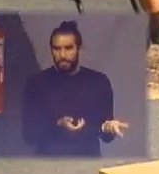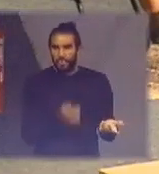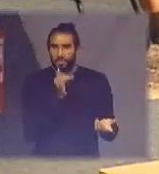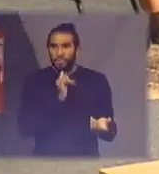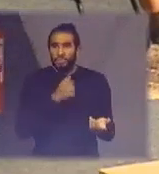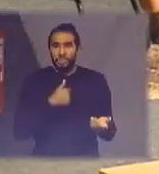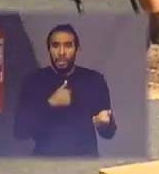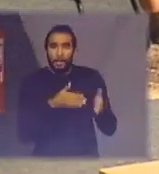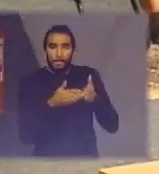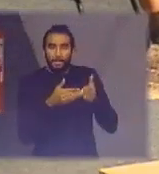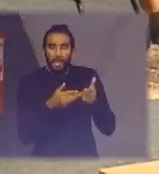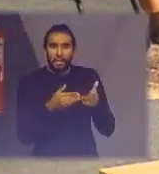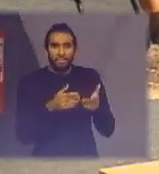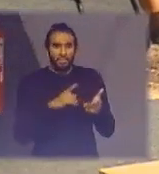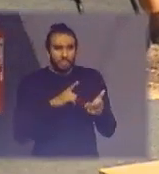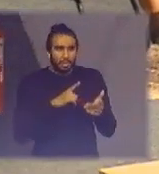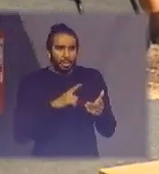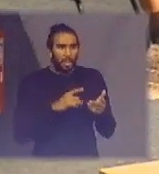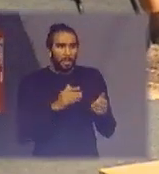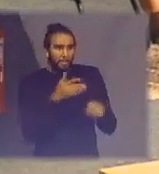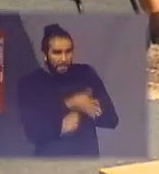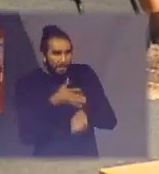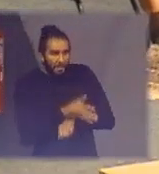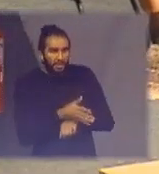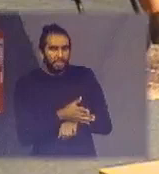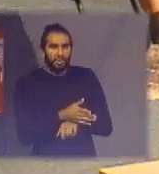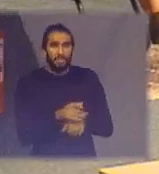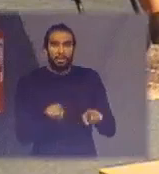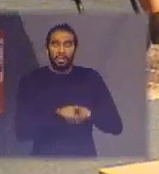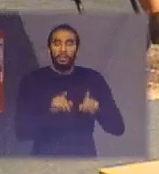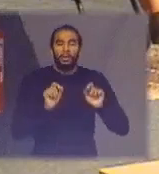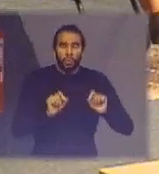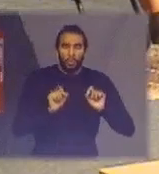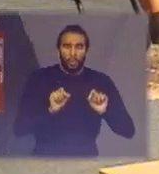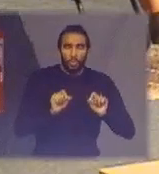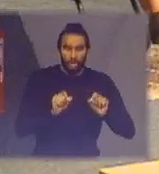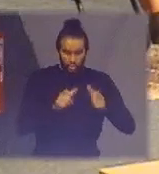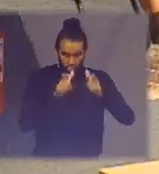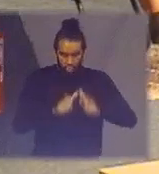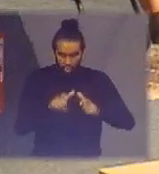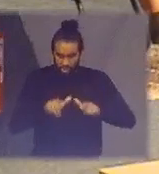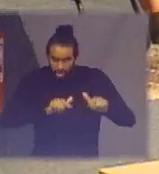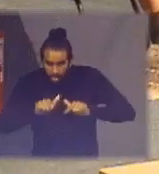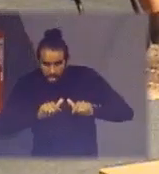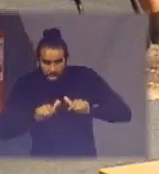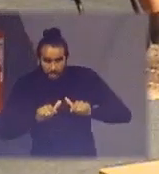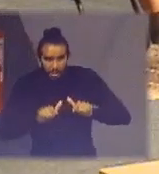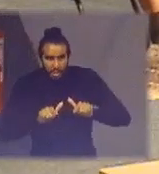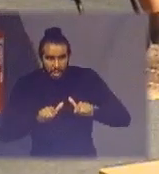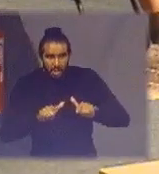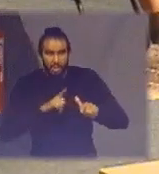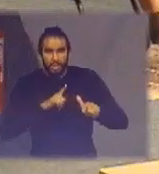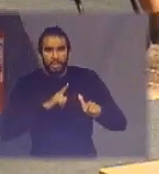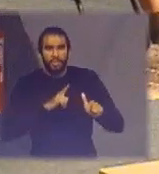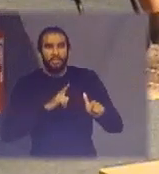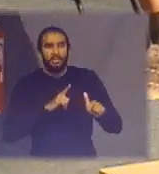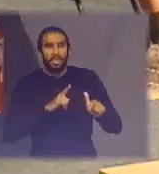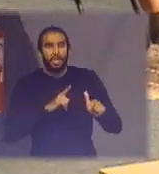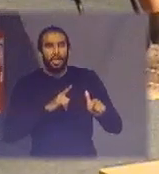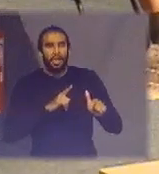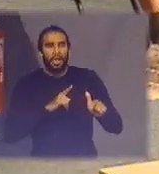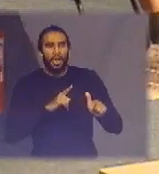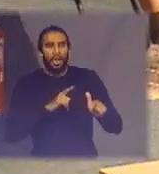exigir fazer parte da logística reversa é fazer efetivamente no seu órgão na sua autarquia na sua instituição a logística reversa